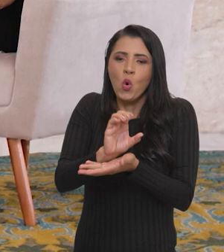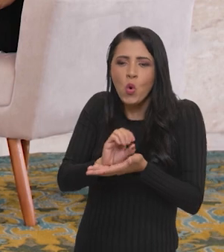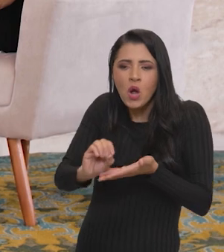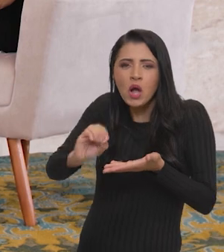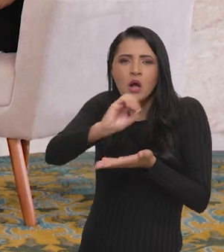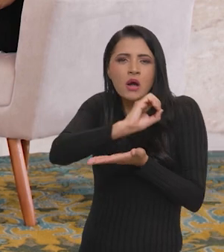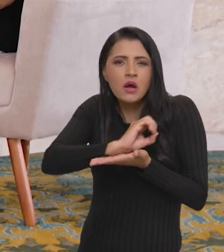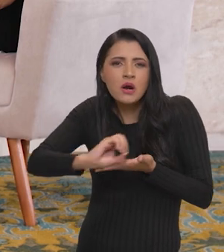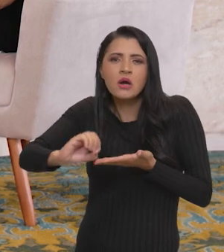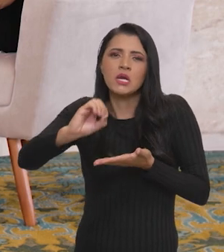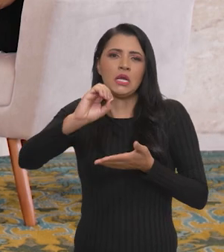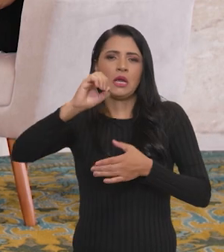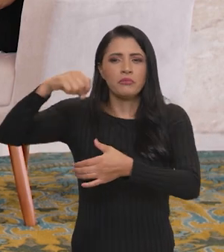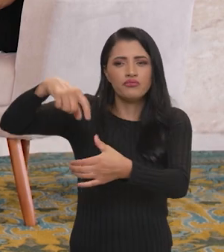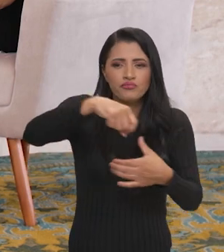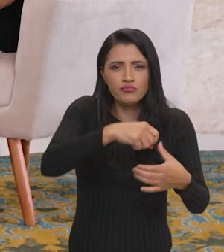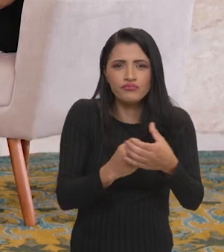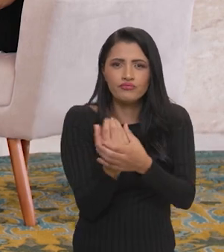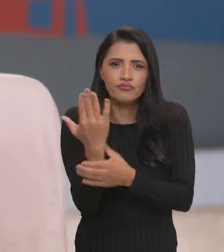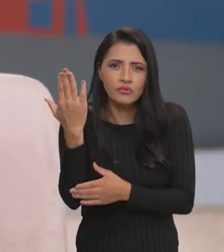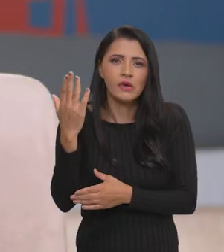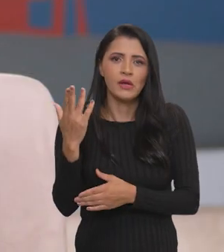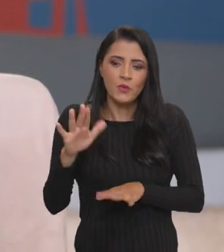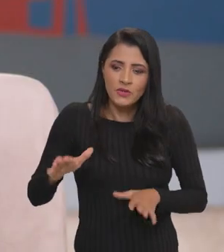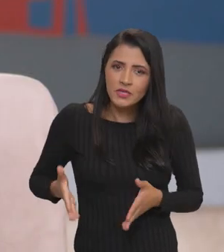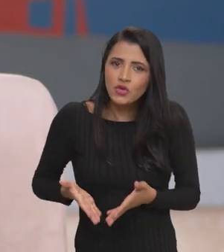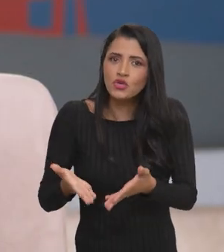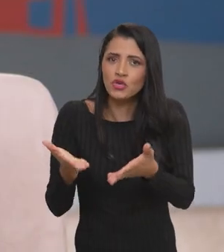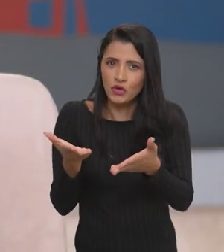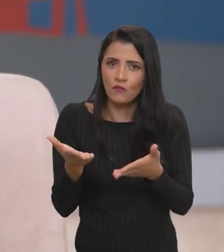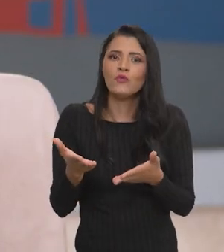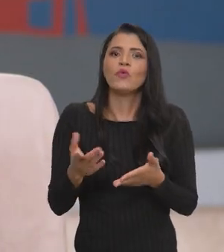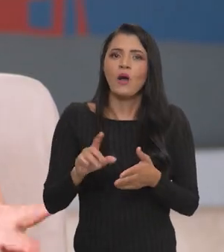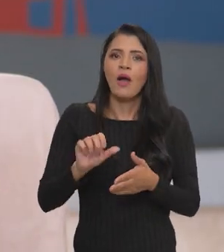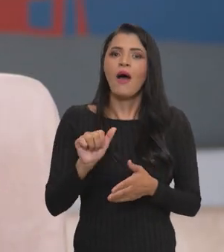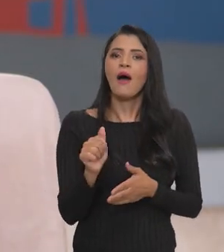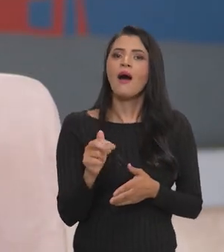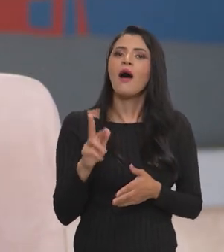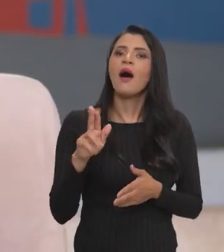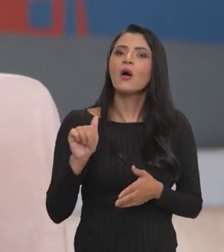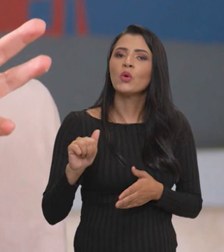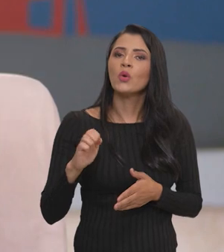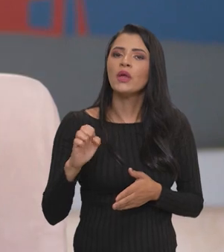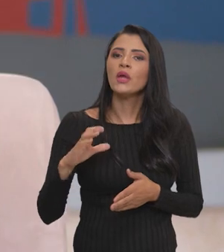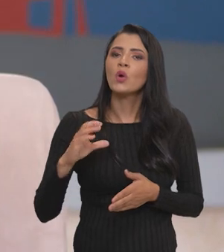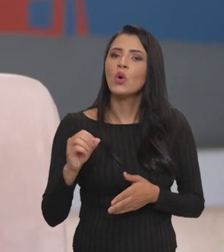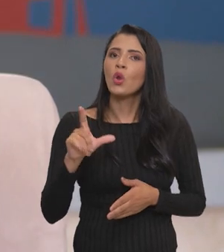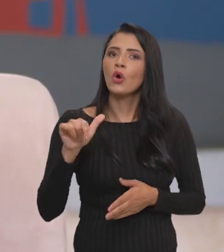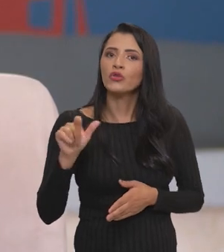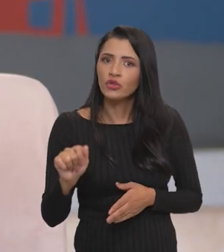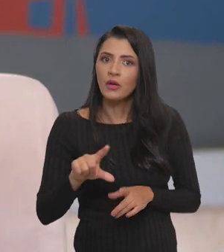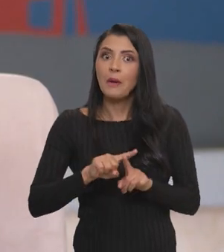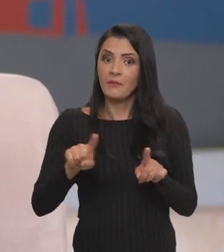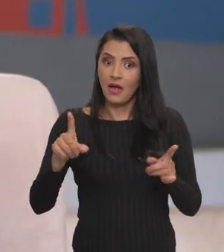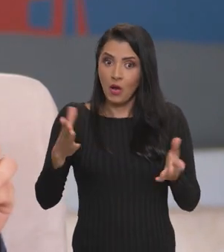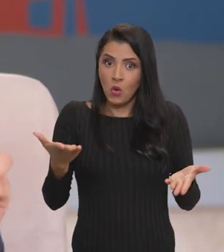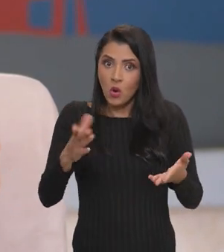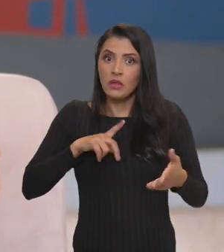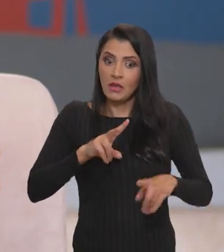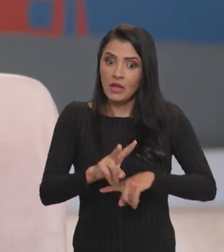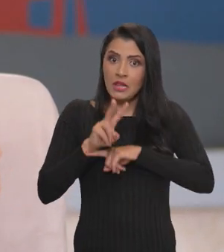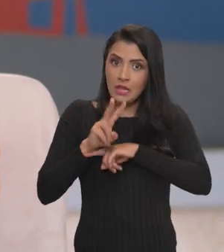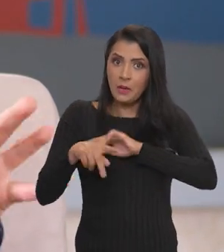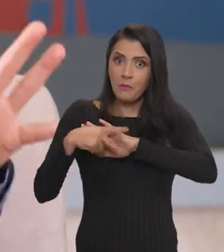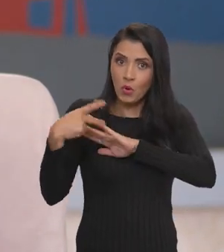Produção orgânica. Um incentivo para a transição agroecológica. Mas agora a gente vai ter linhas de crédito subsidiadas para